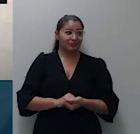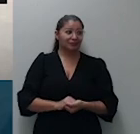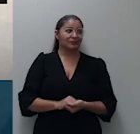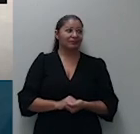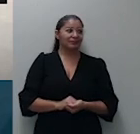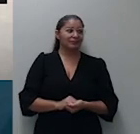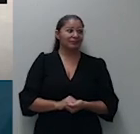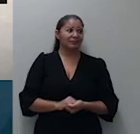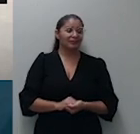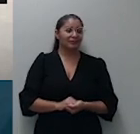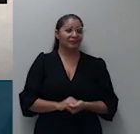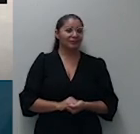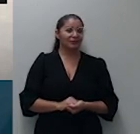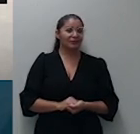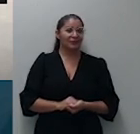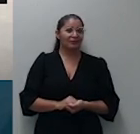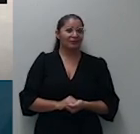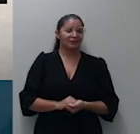que